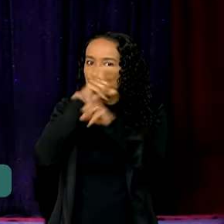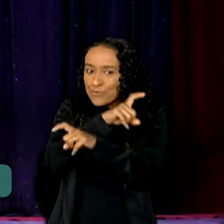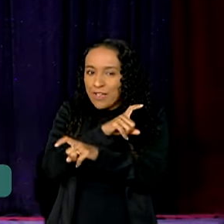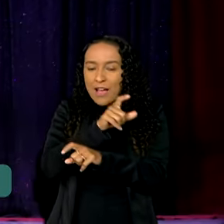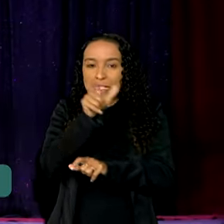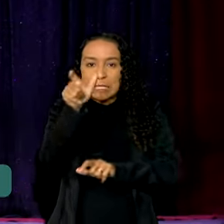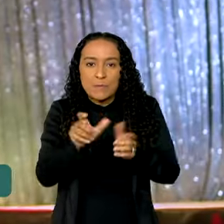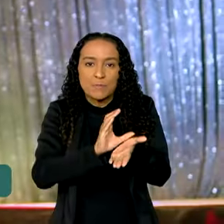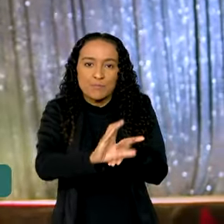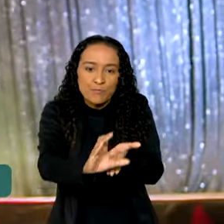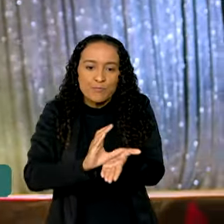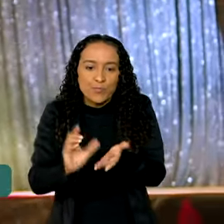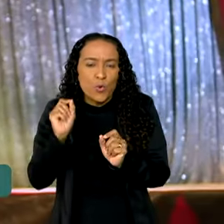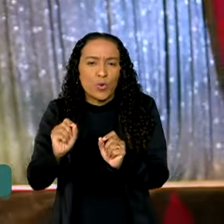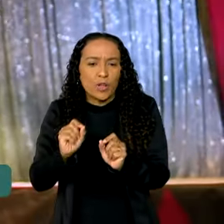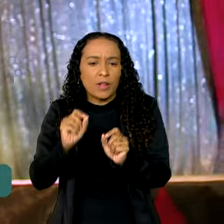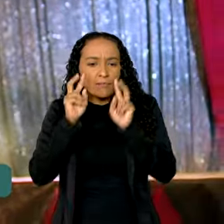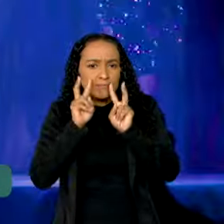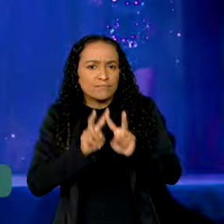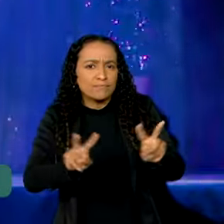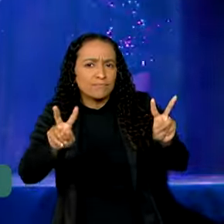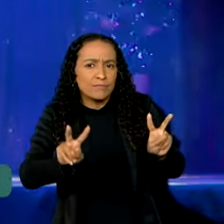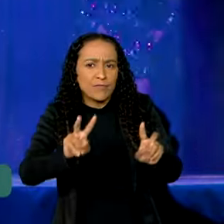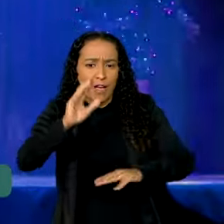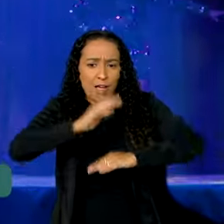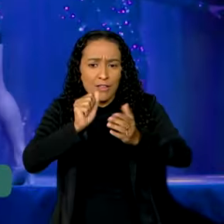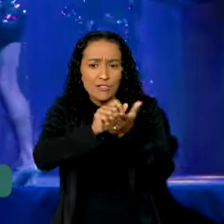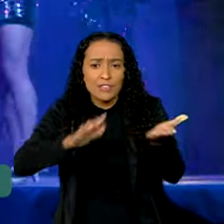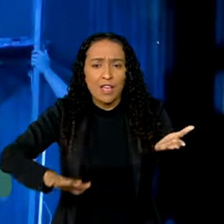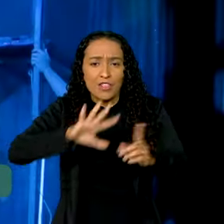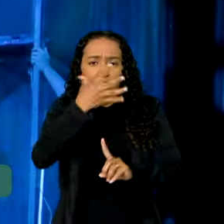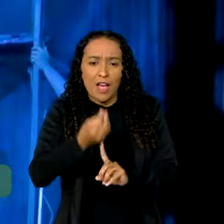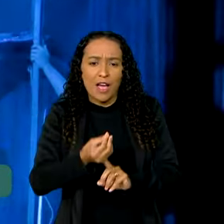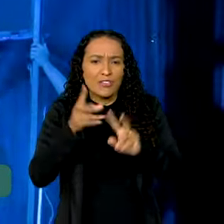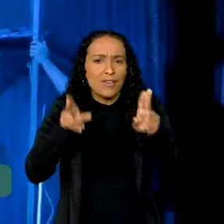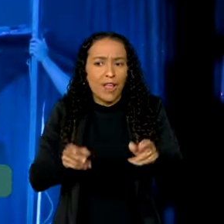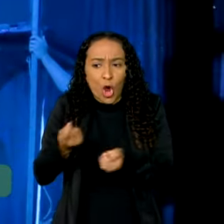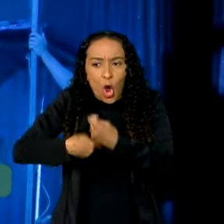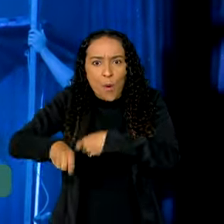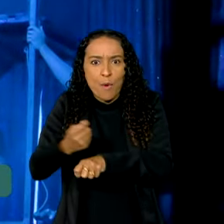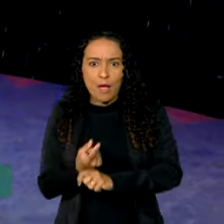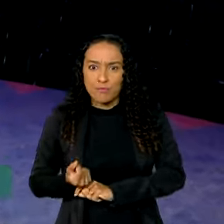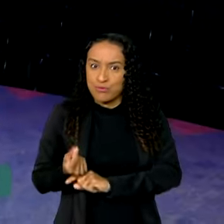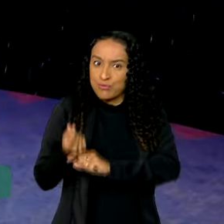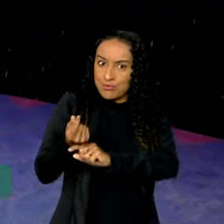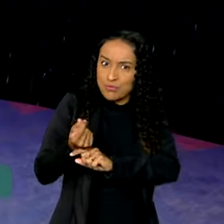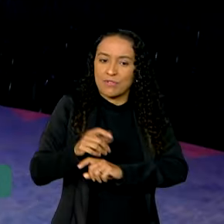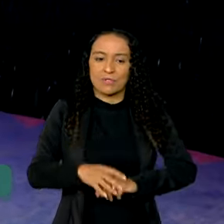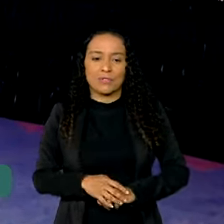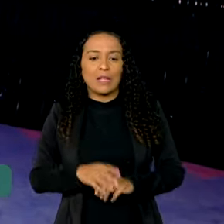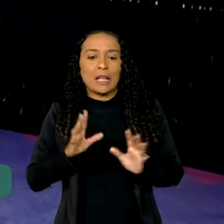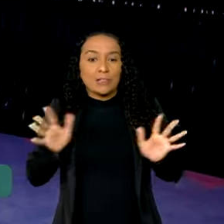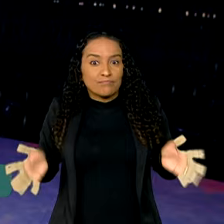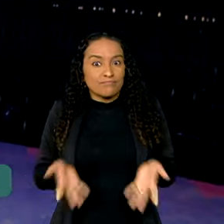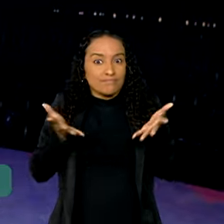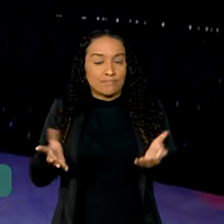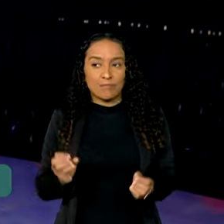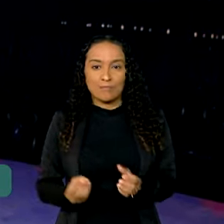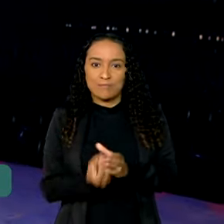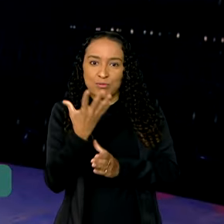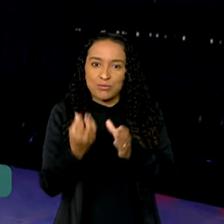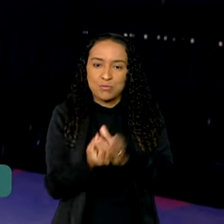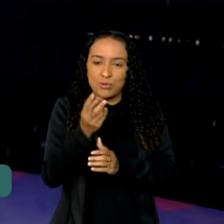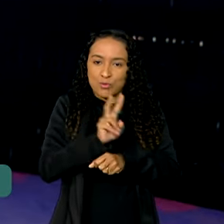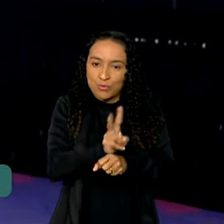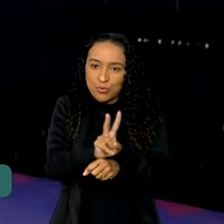dos financiadores enxergarem a atividade artística como uma atividade econômica rentável. É para fomentar a criação, a